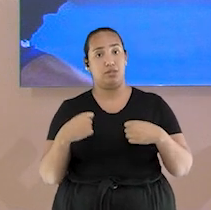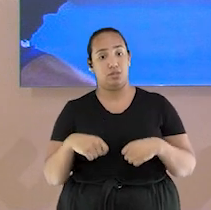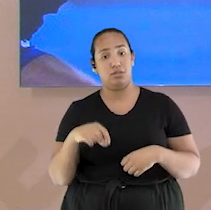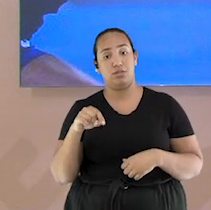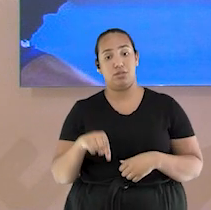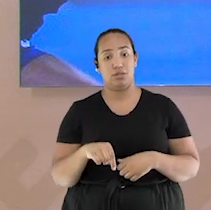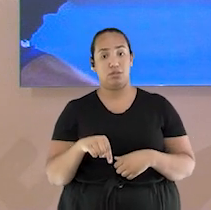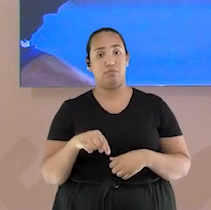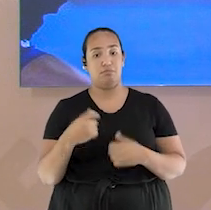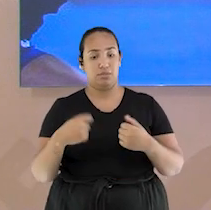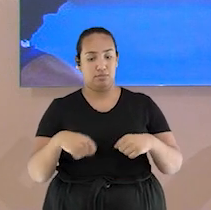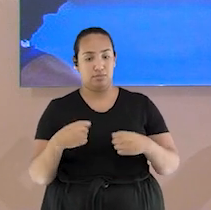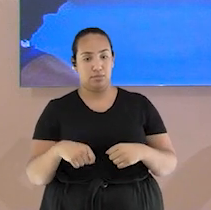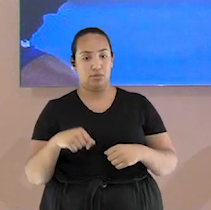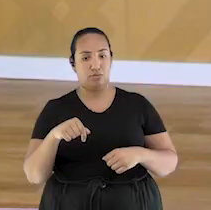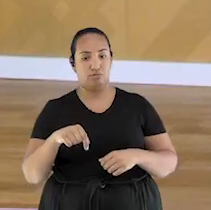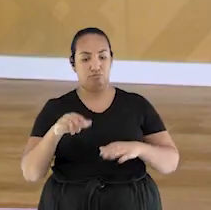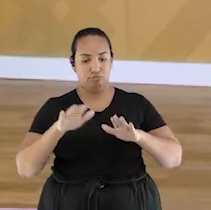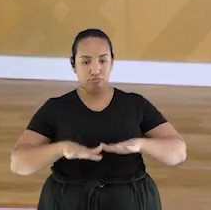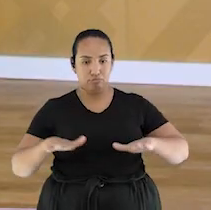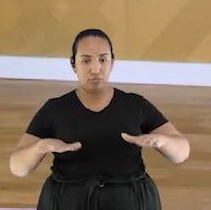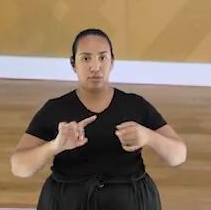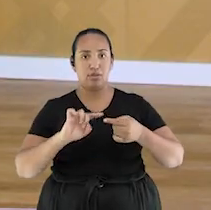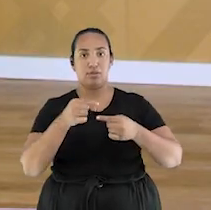chão e depois toque na bola.